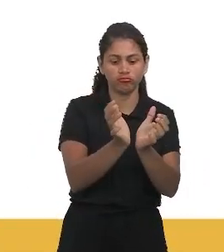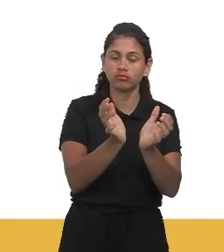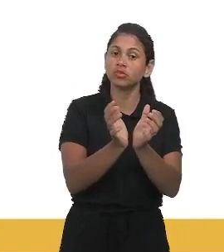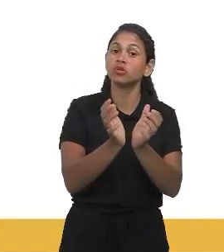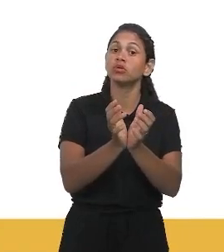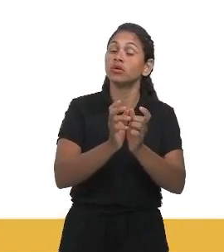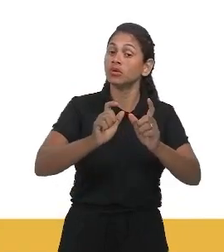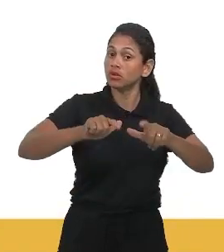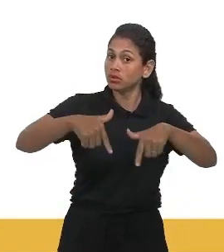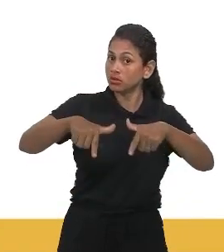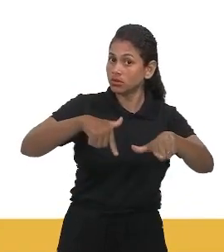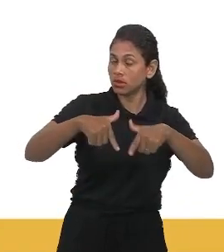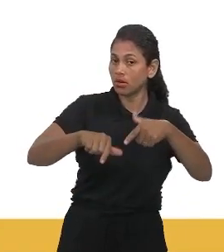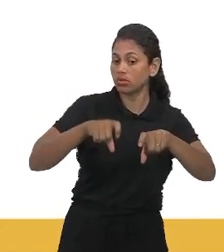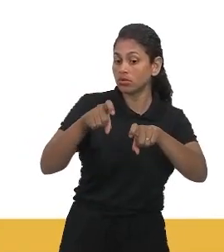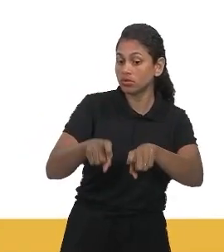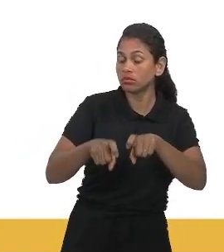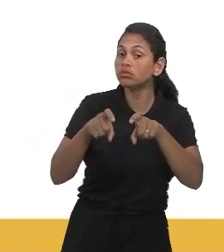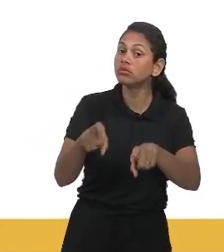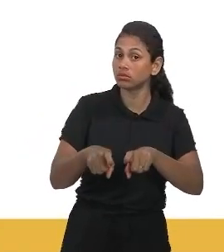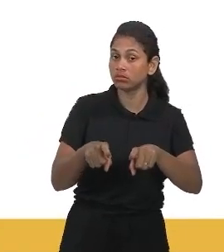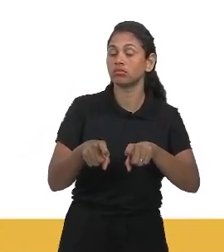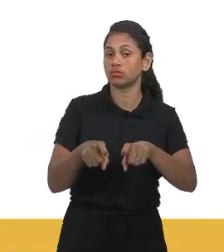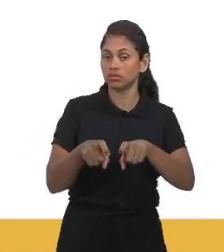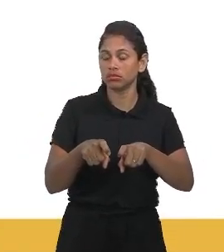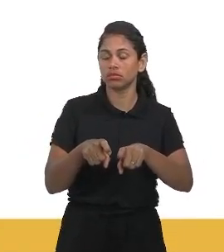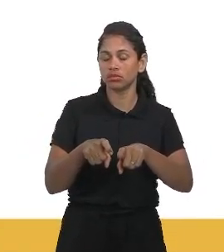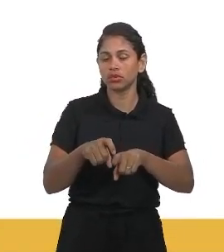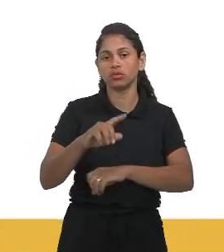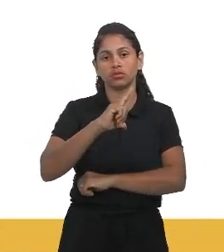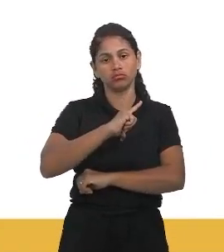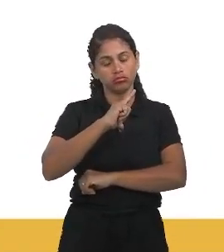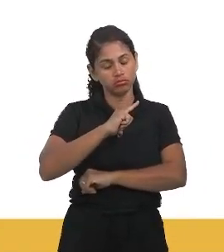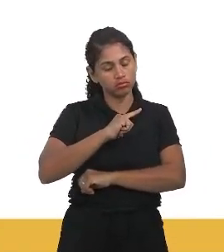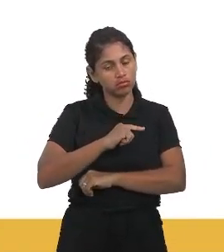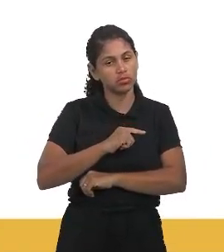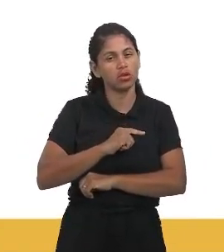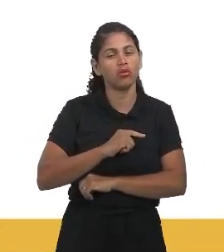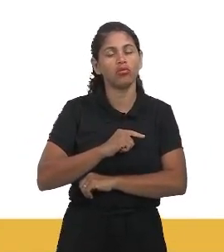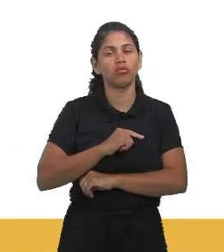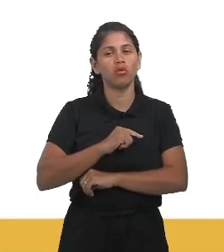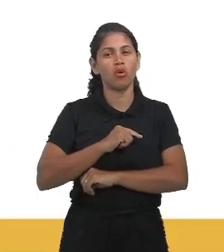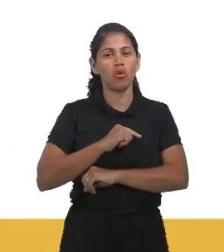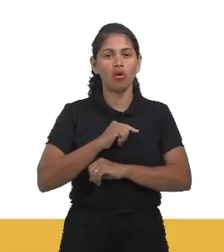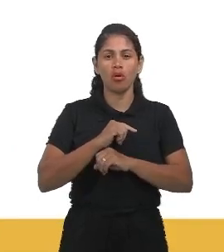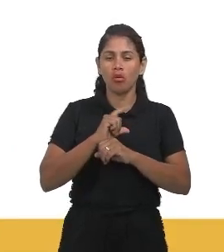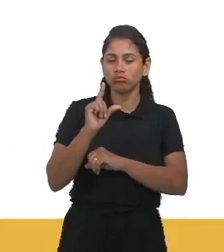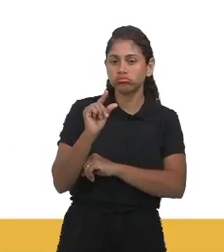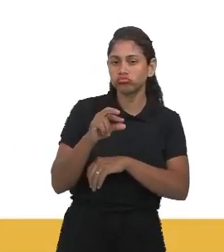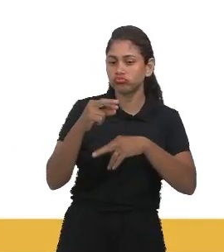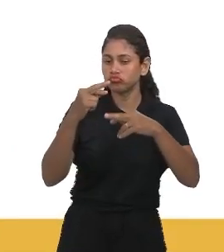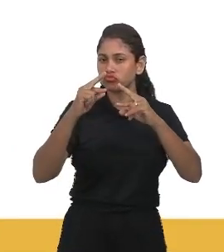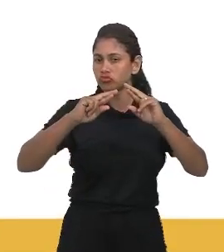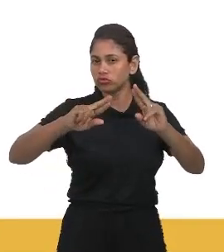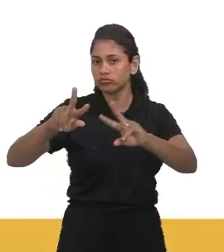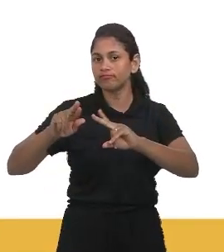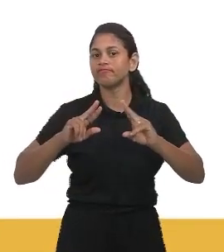próprio texto descreve, teve uma situação um pouco diferente. Então, vamos analisar um pouco, antes de